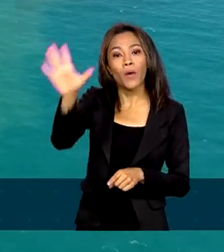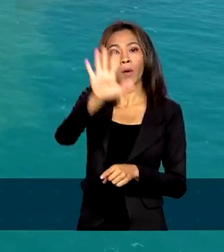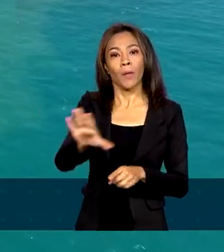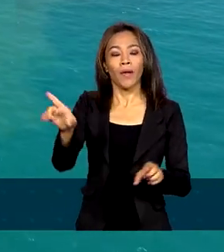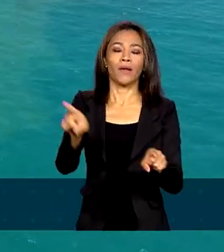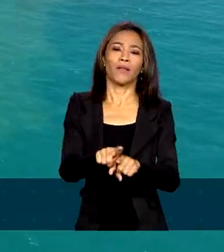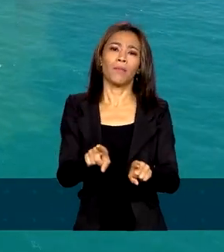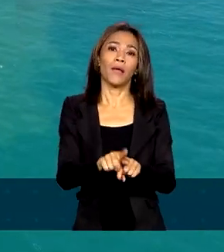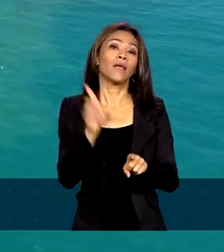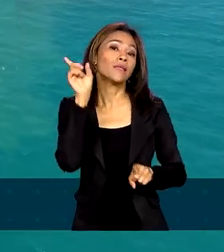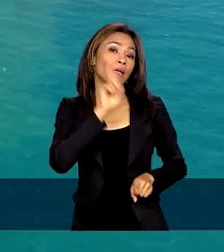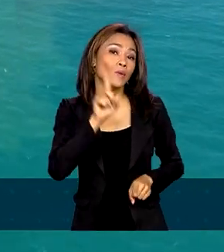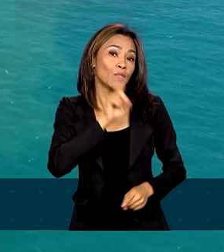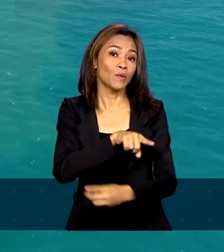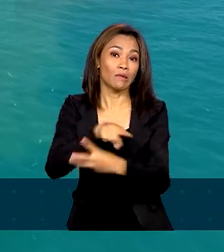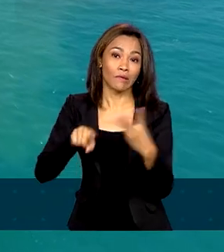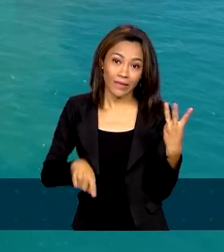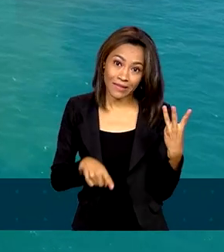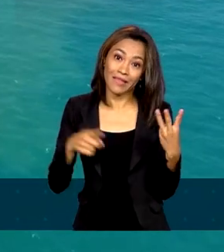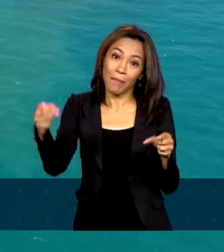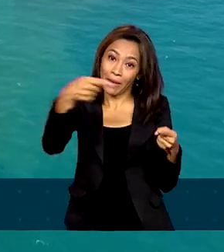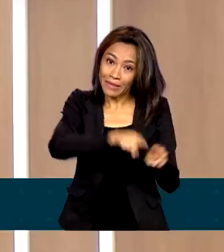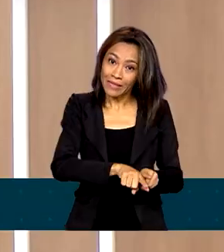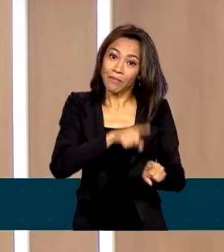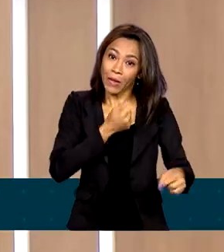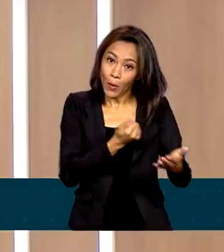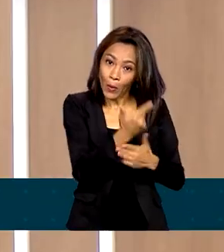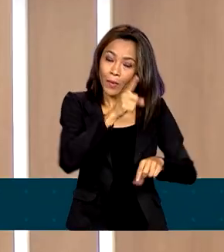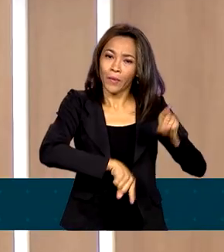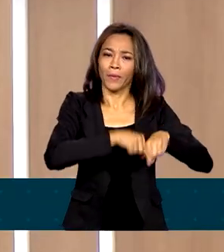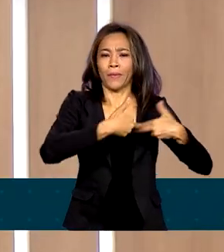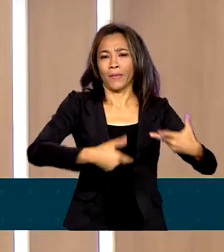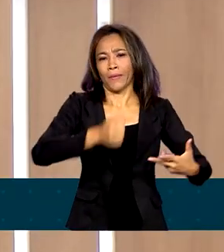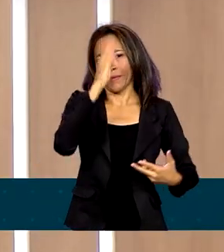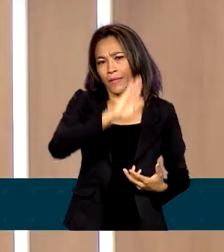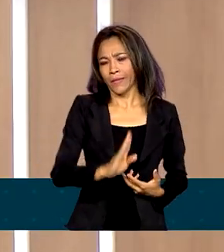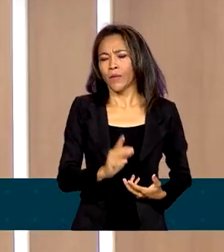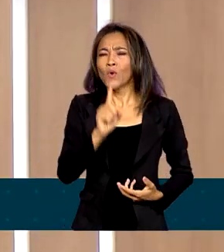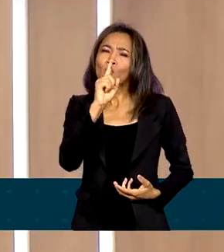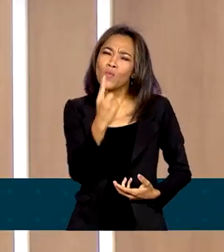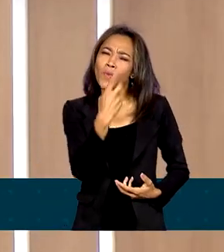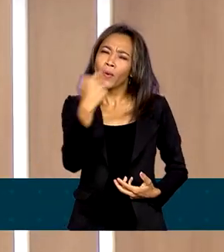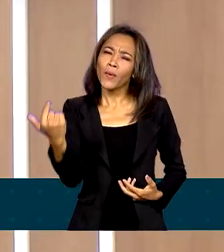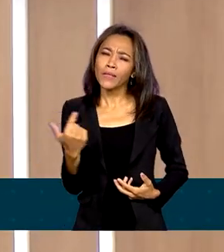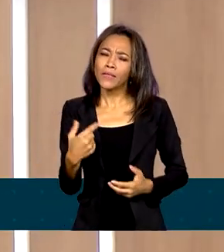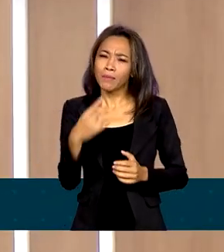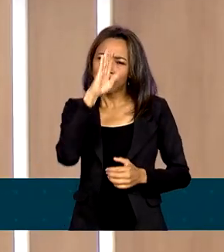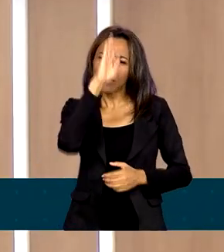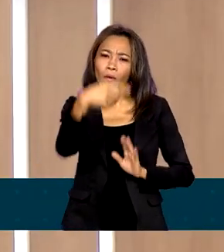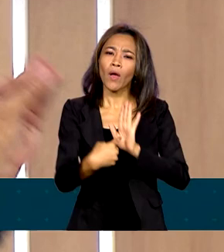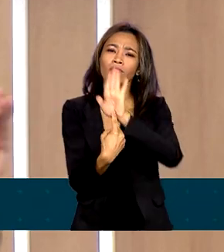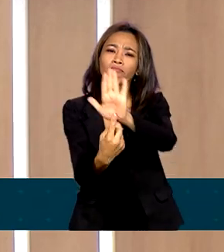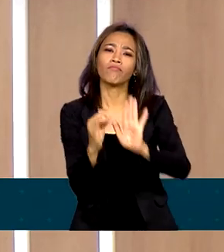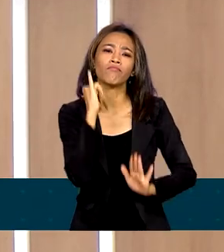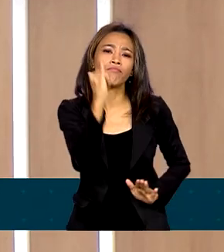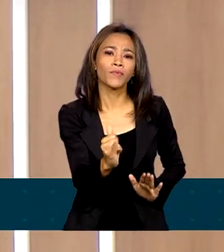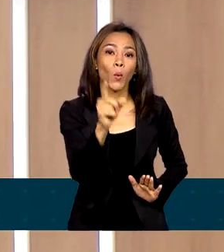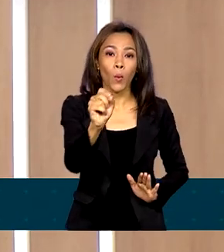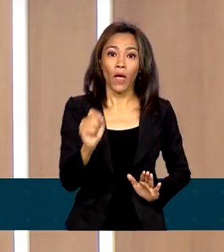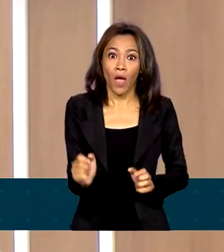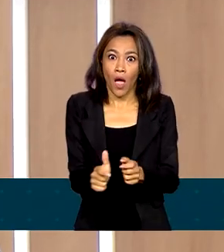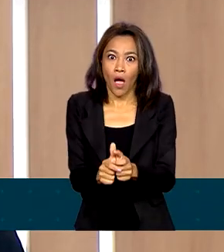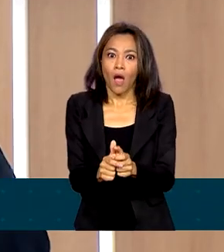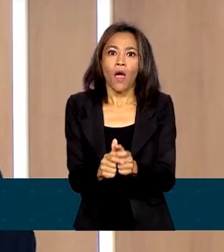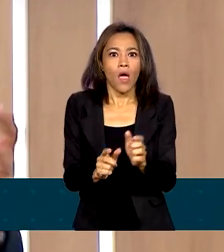parceiros para os nossos produtos. Alguns destaques que eu gostaria de chamar a atenção rapidamente é o crescimento do setor,